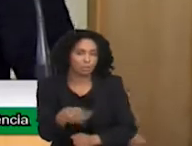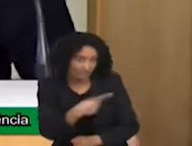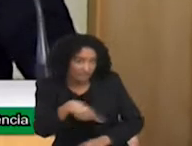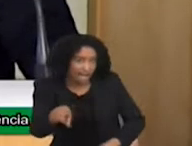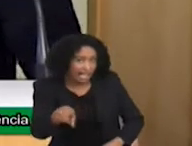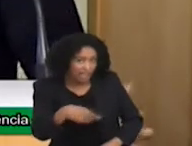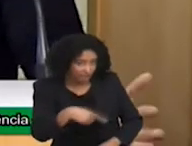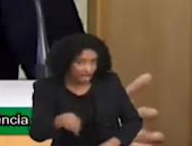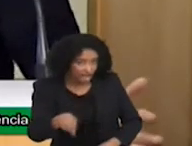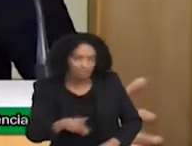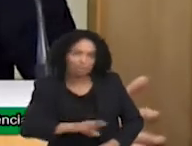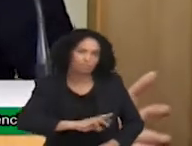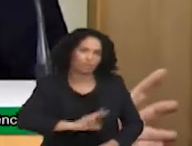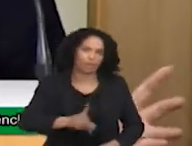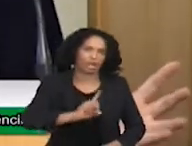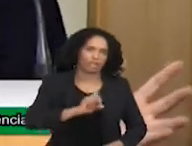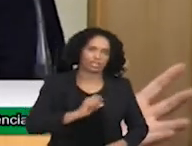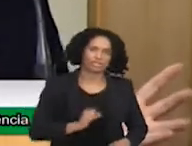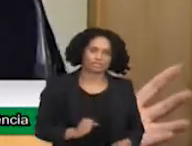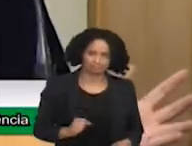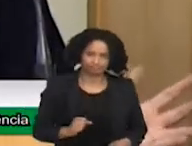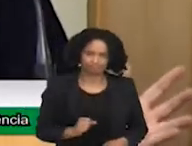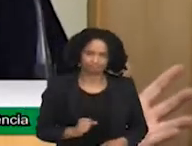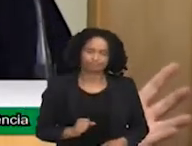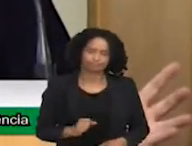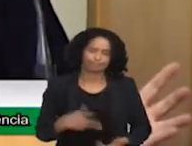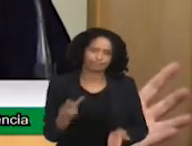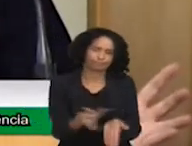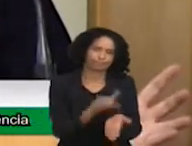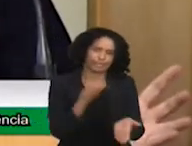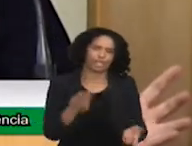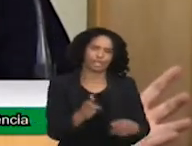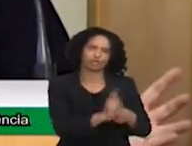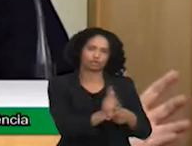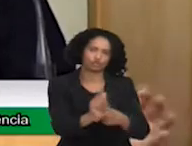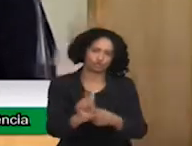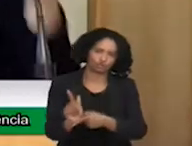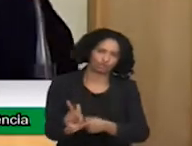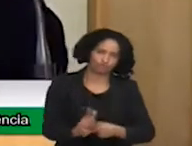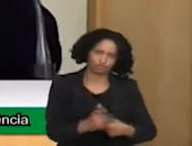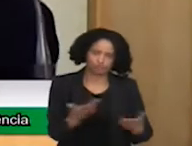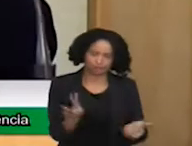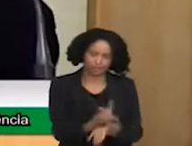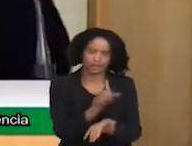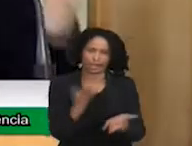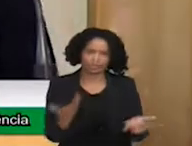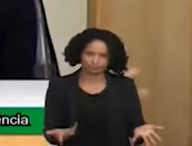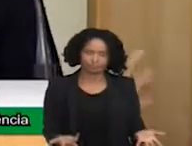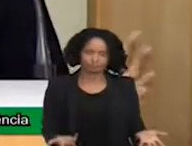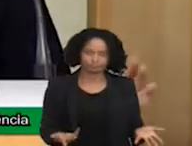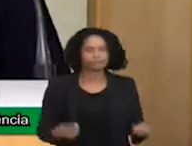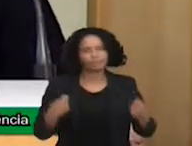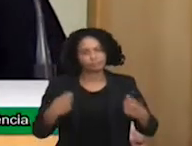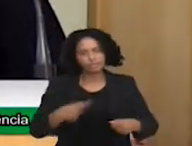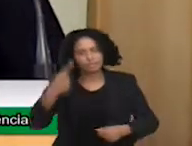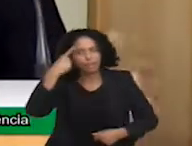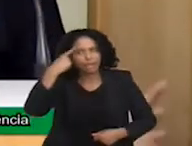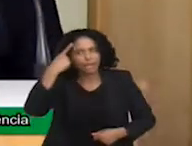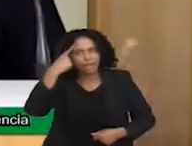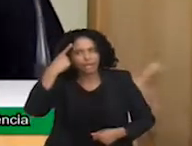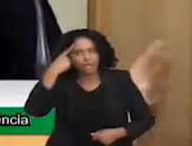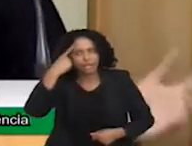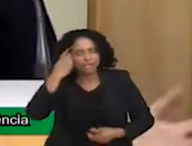errando? No gerenciamento da coisa, gente. Então, gente tem que começar a pensar